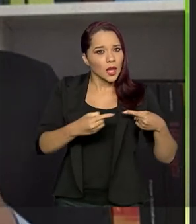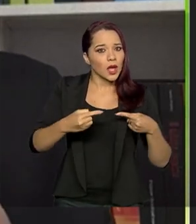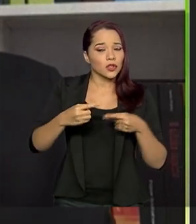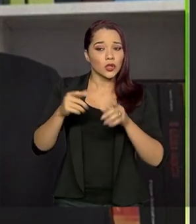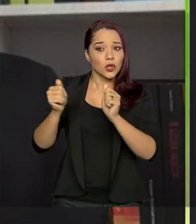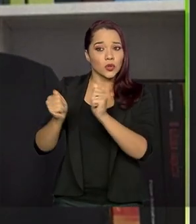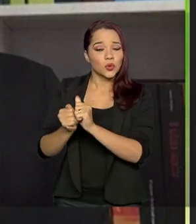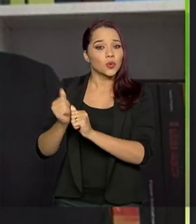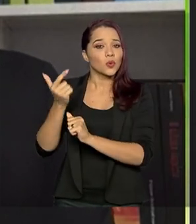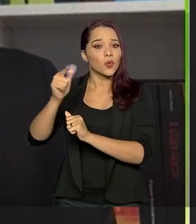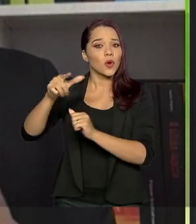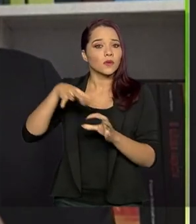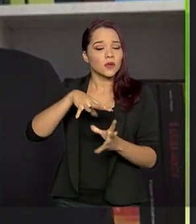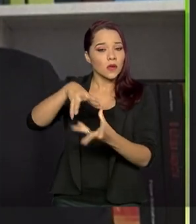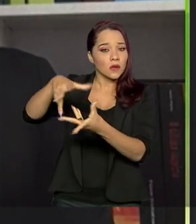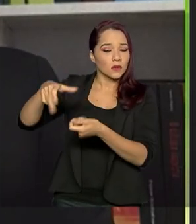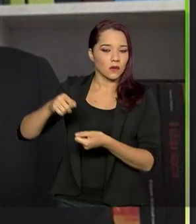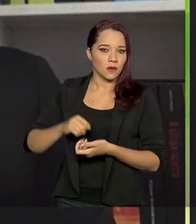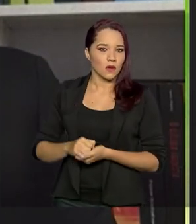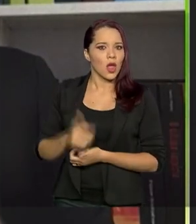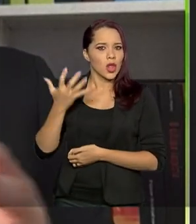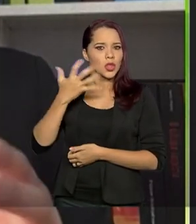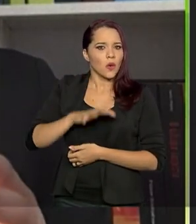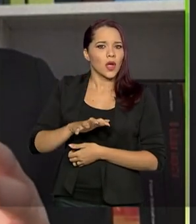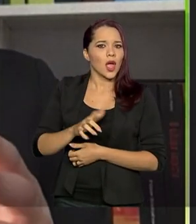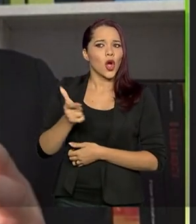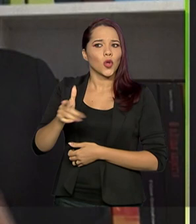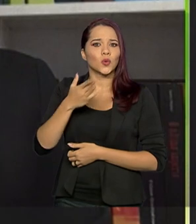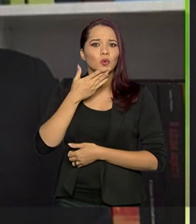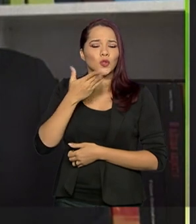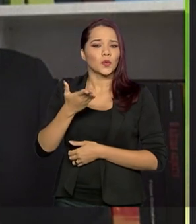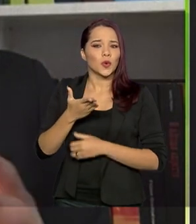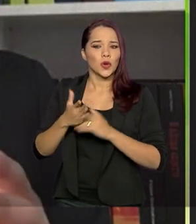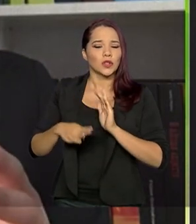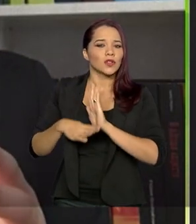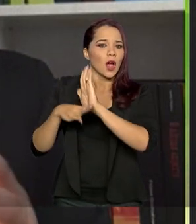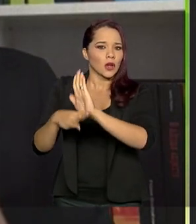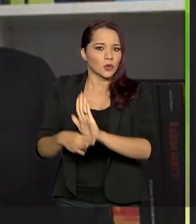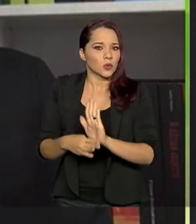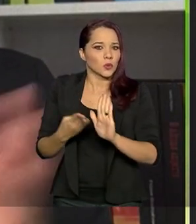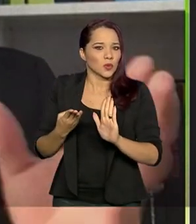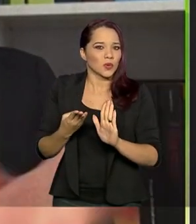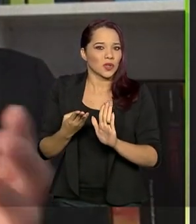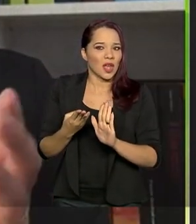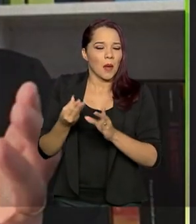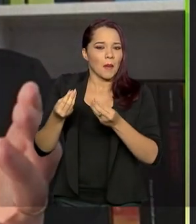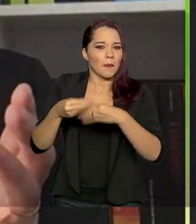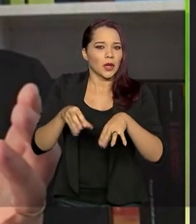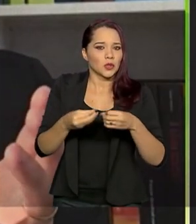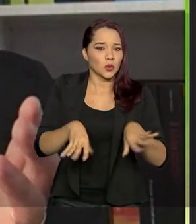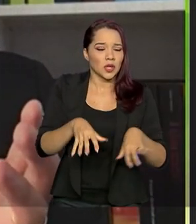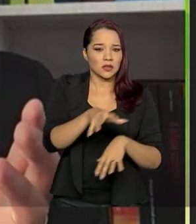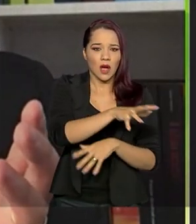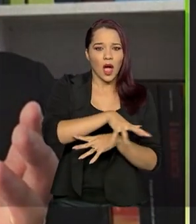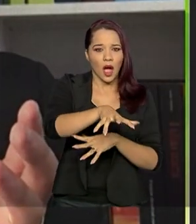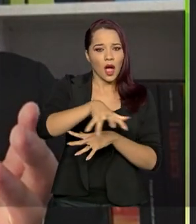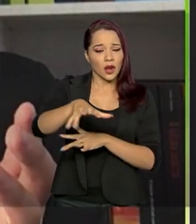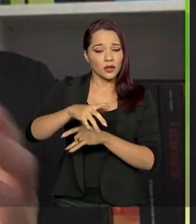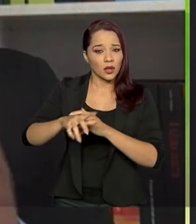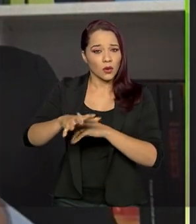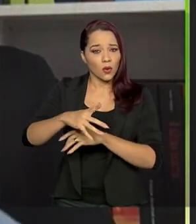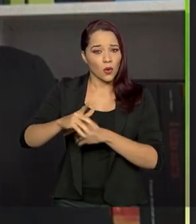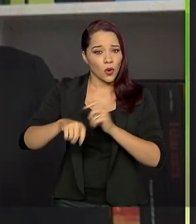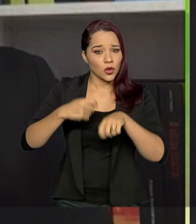com o agro internacional. Nós não queremos nenhum tipo de benefício, de maneira alguma, em detrimento aos diversos setores da economia